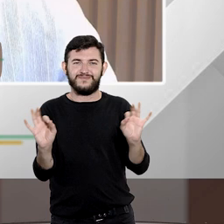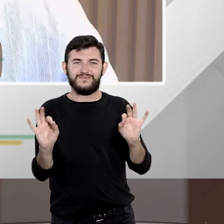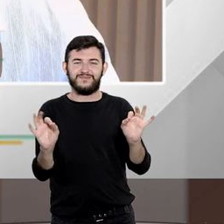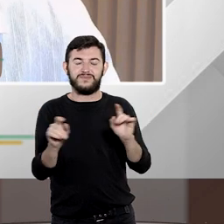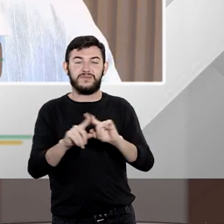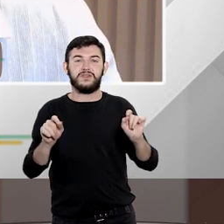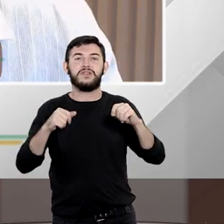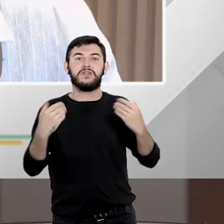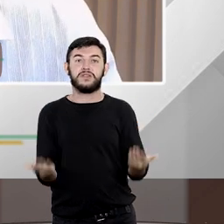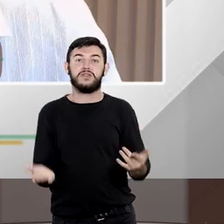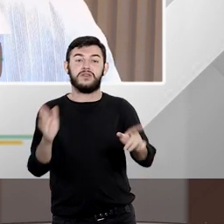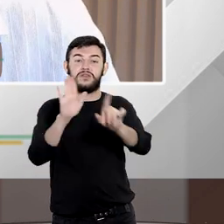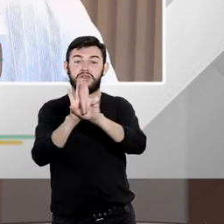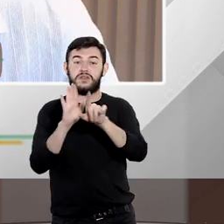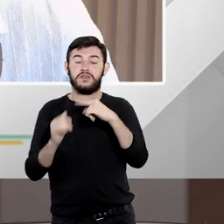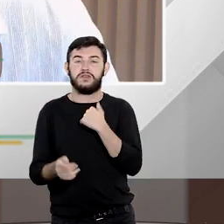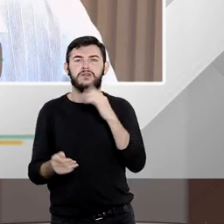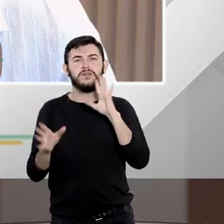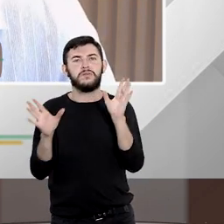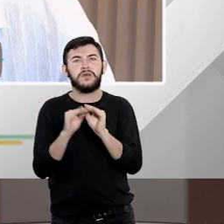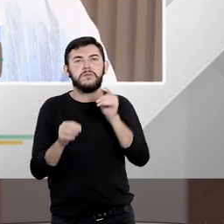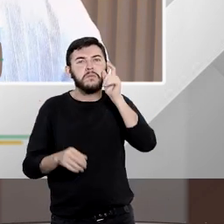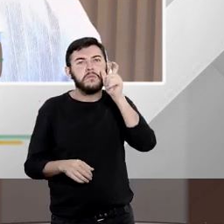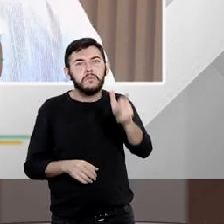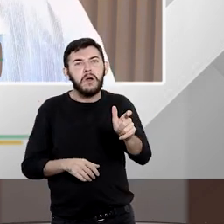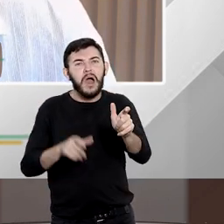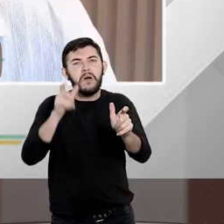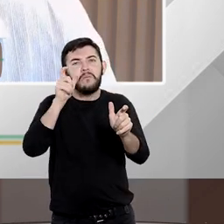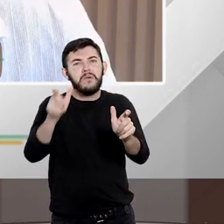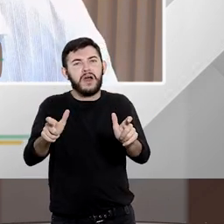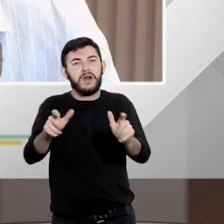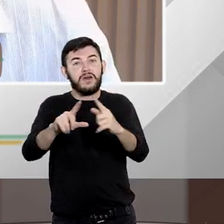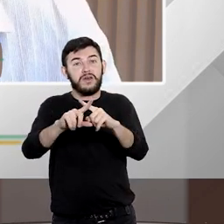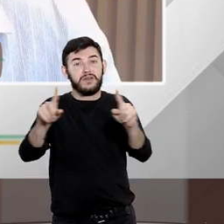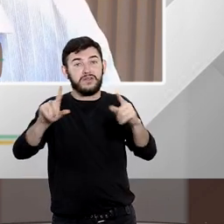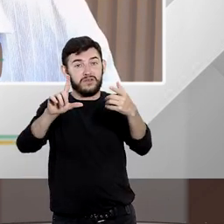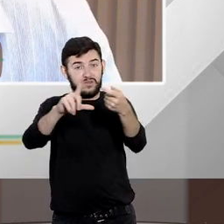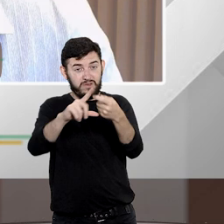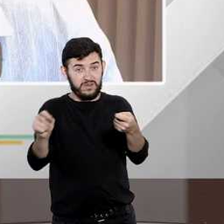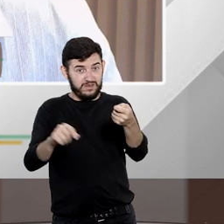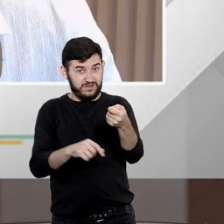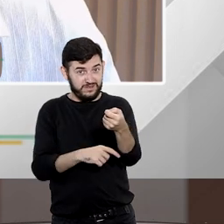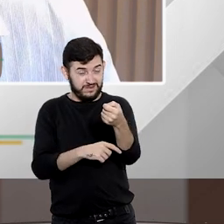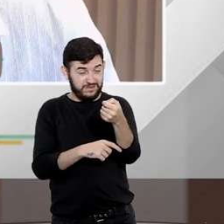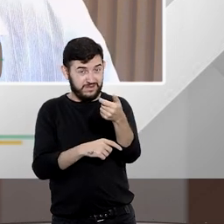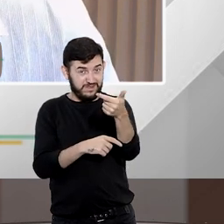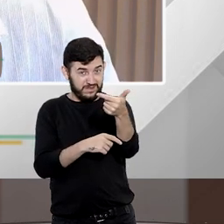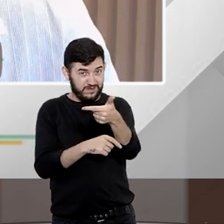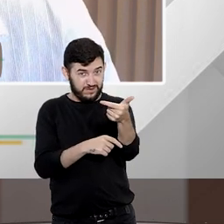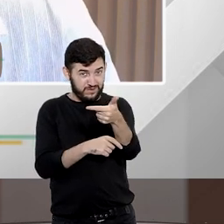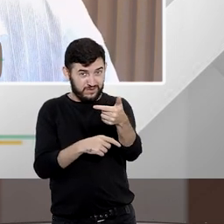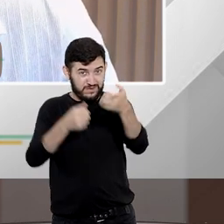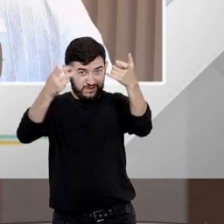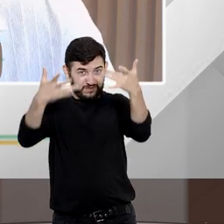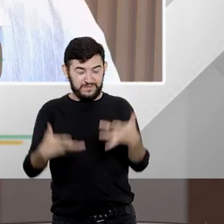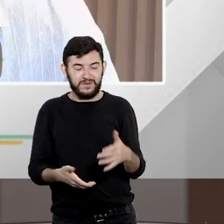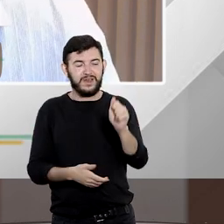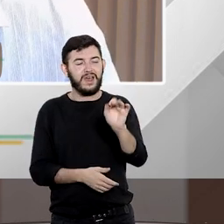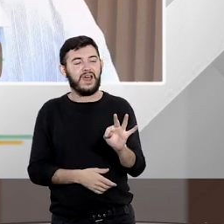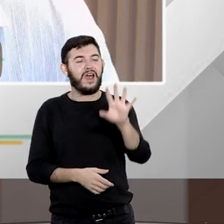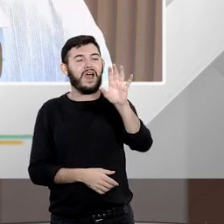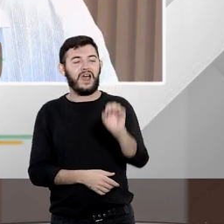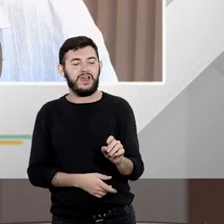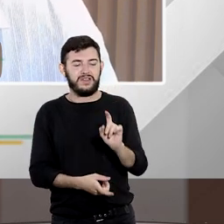essa lei é uma lei extremamente interessante e no artigo segundo vai tratar de quais são os atos administrativos